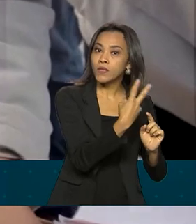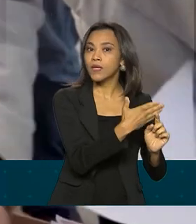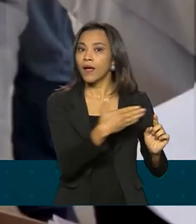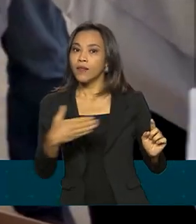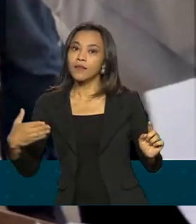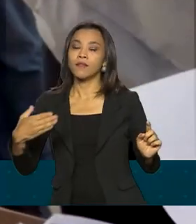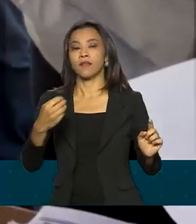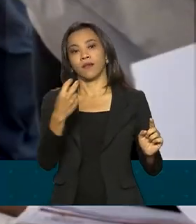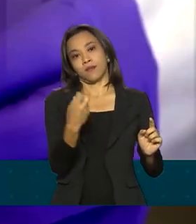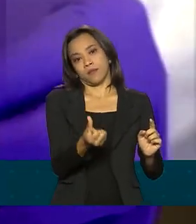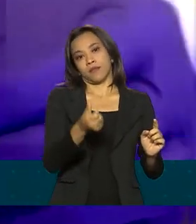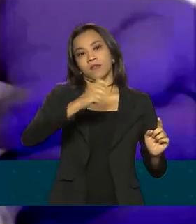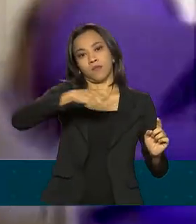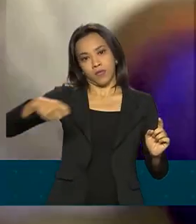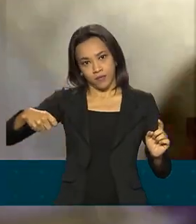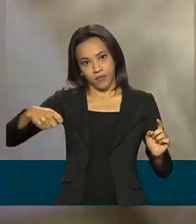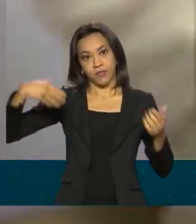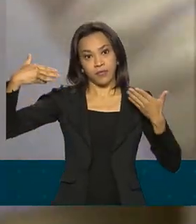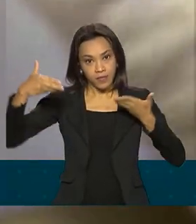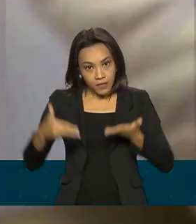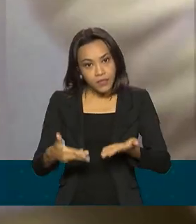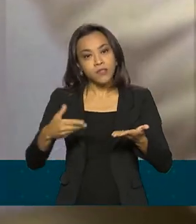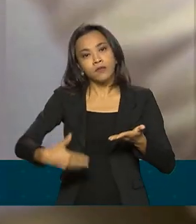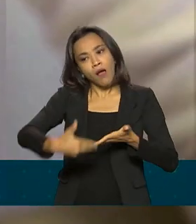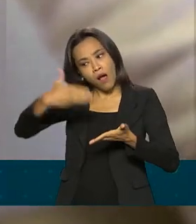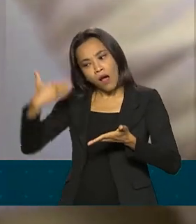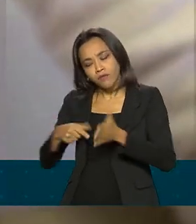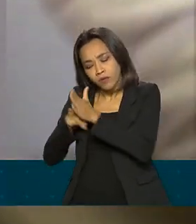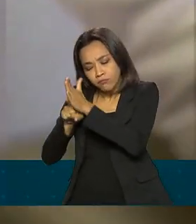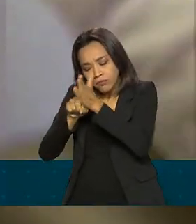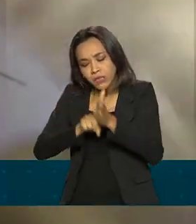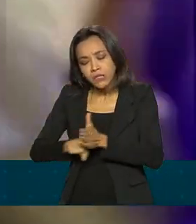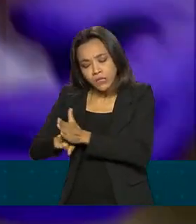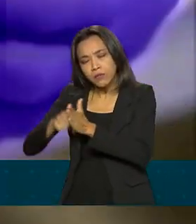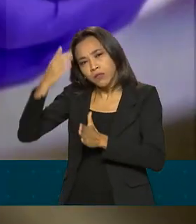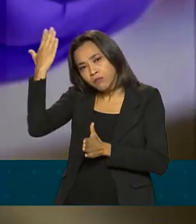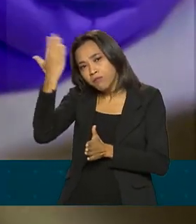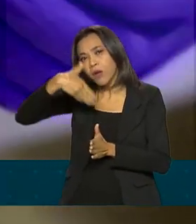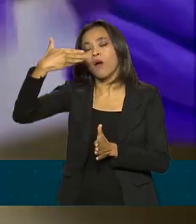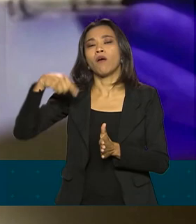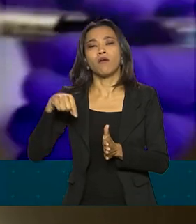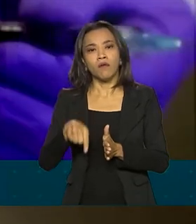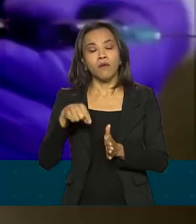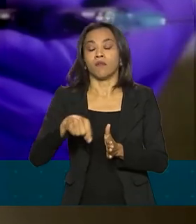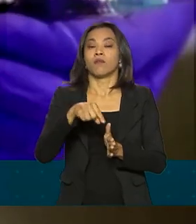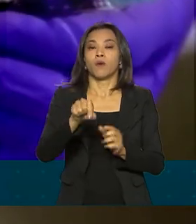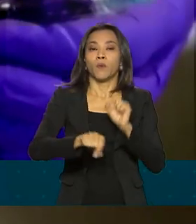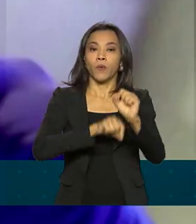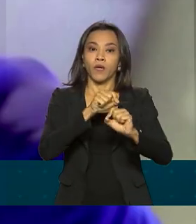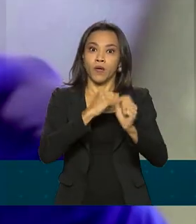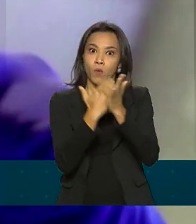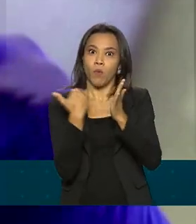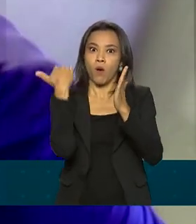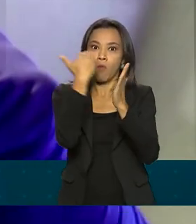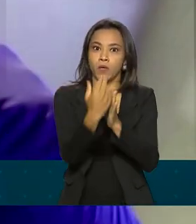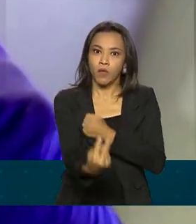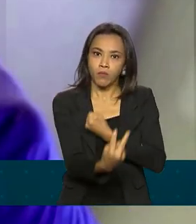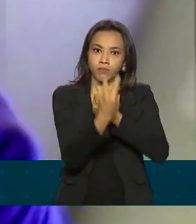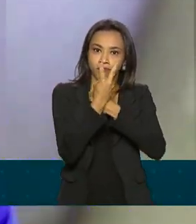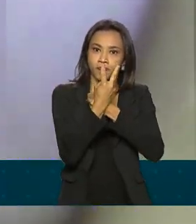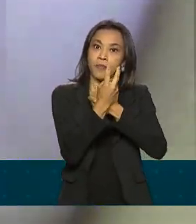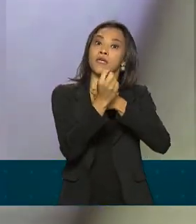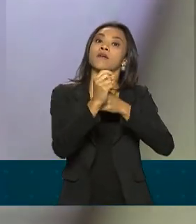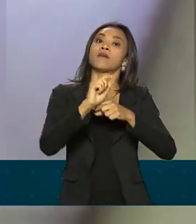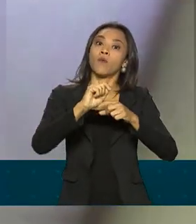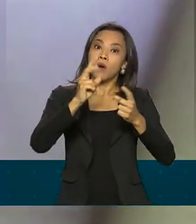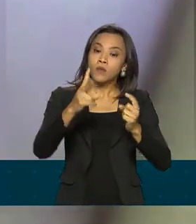meses. A orientação leva em conta estudos científicos que mostram aumento significativo na imunidade após a aplicação